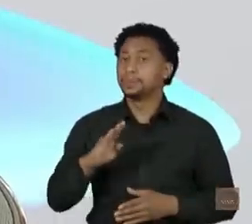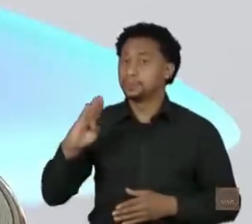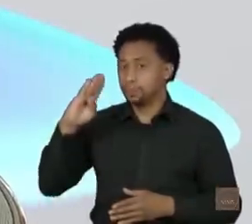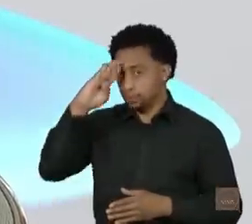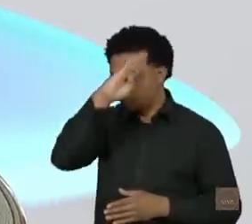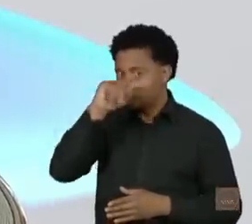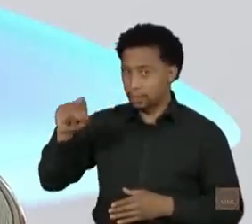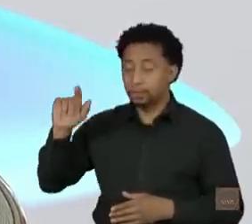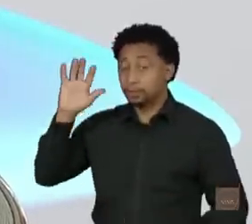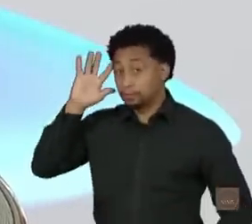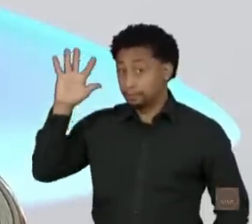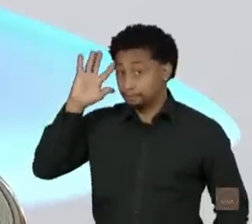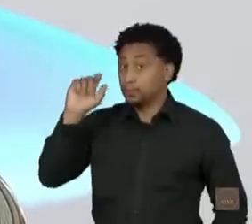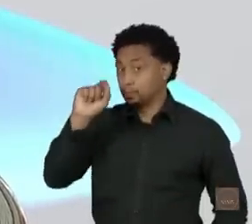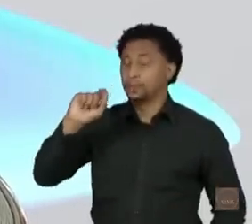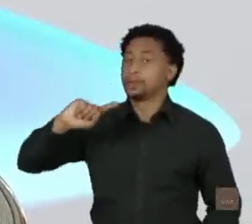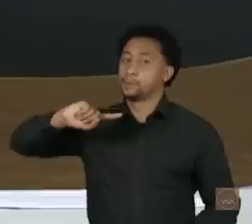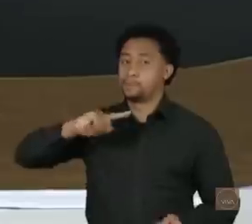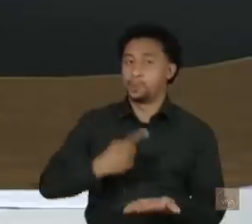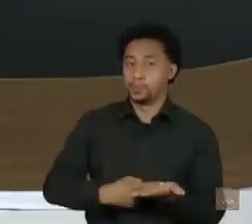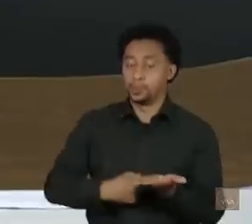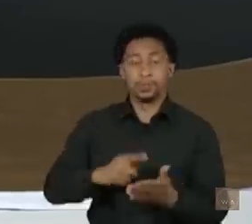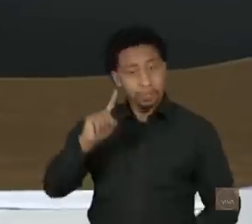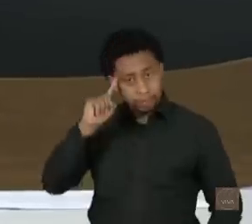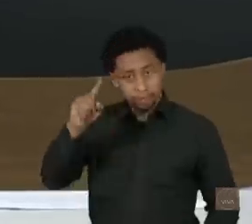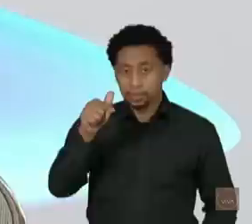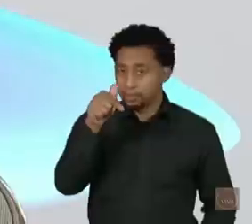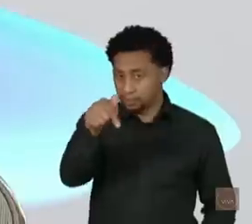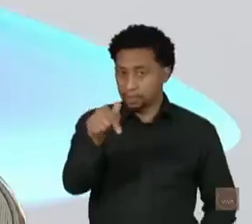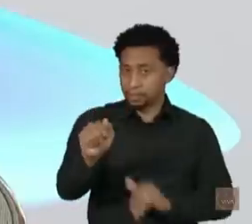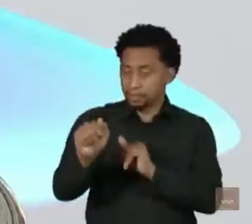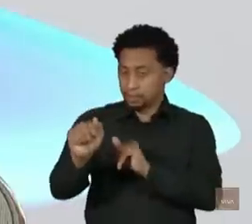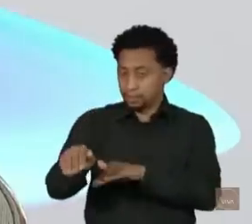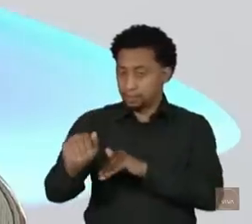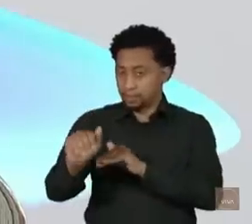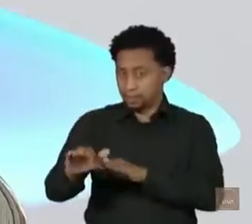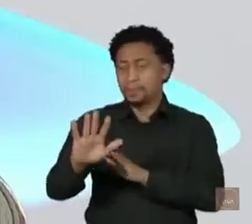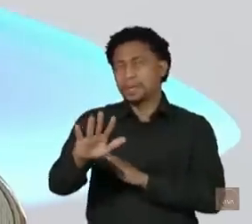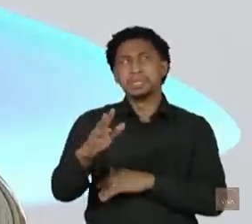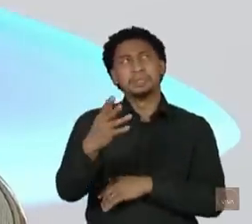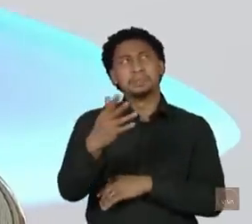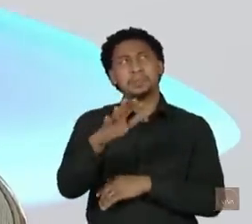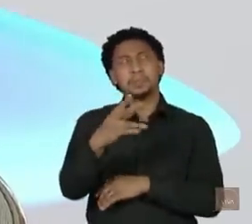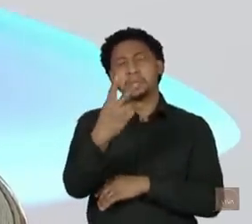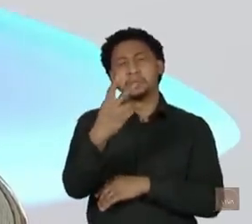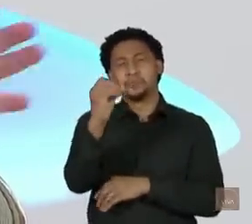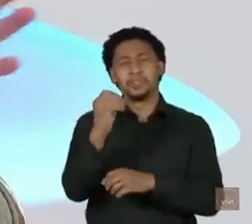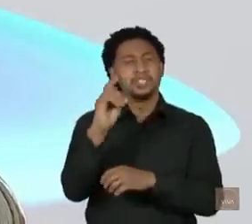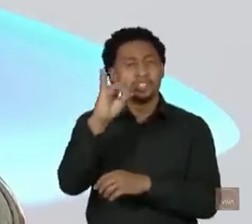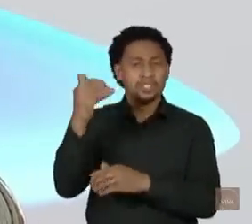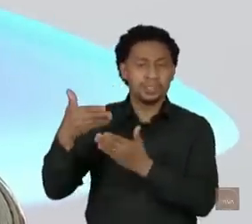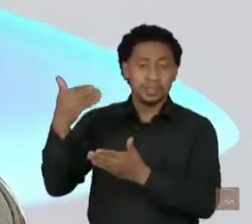pouco, o delírio dele é o seguinte, está marcado para o dia 7 de setembro. 10, 15 dias, 20, 30 dias atrás, 20 dias atrás, estava